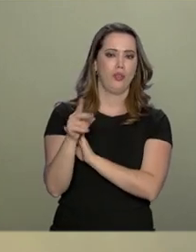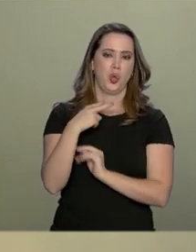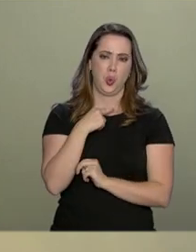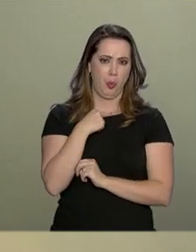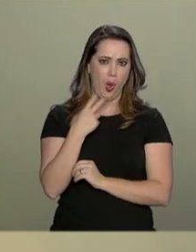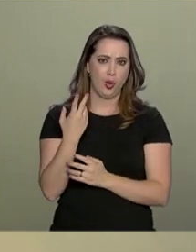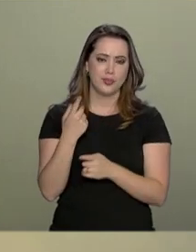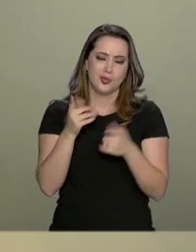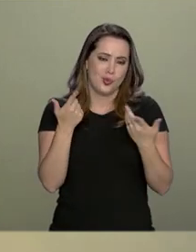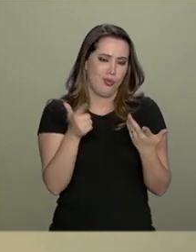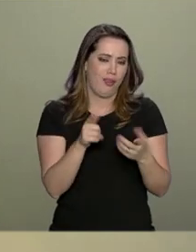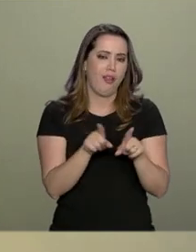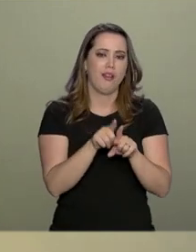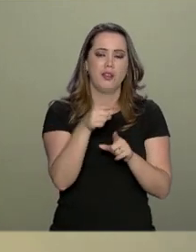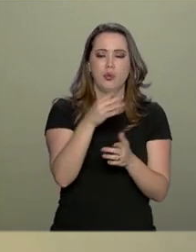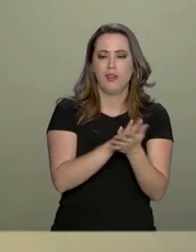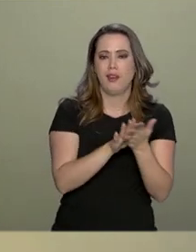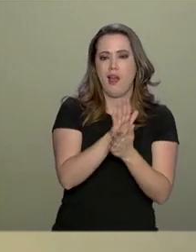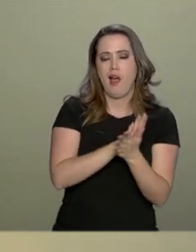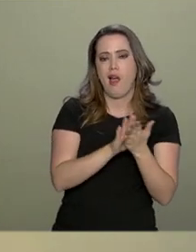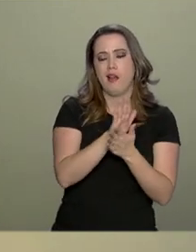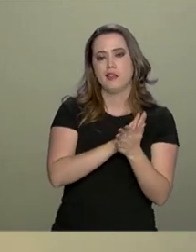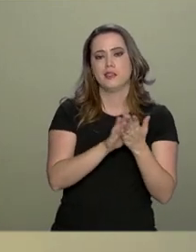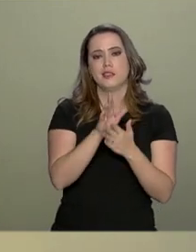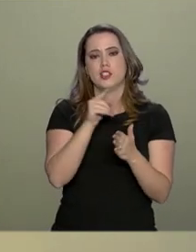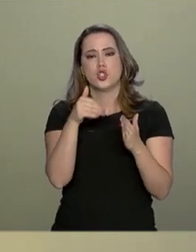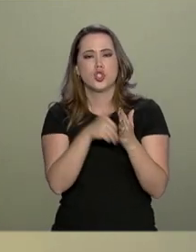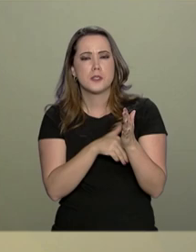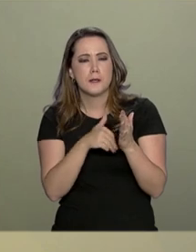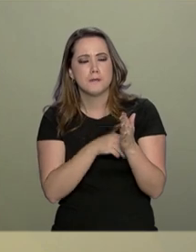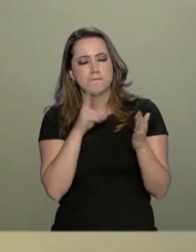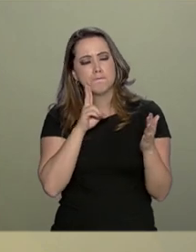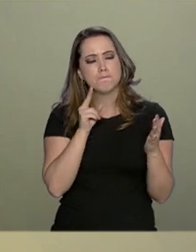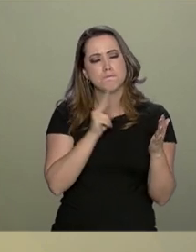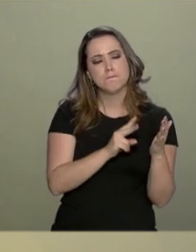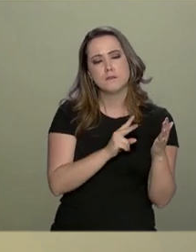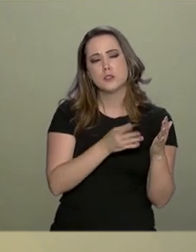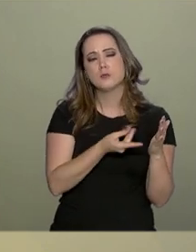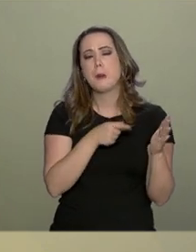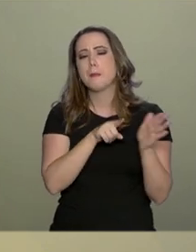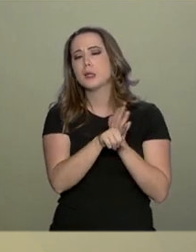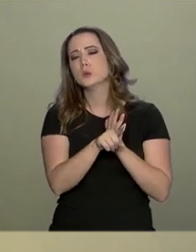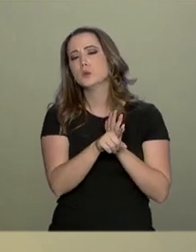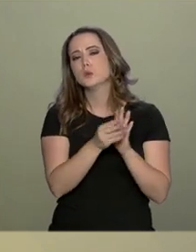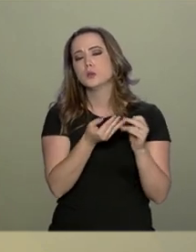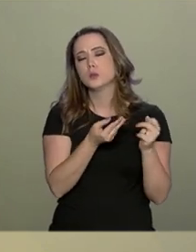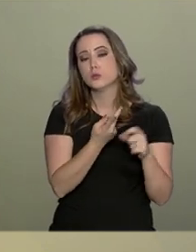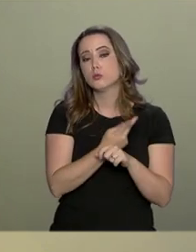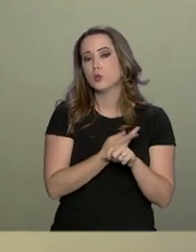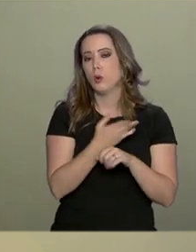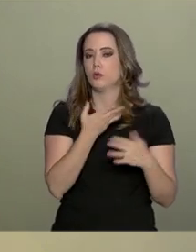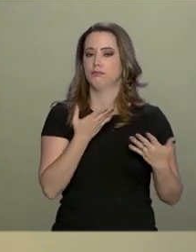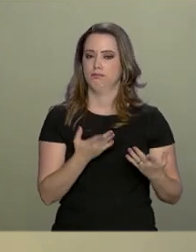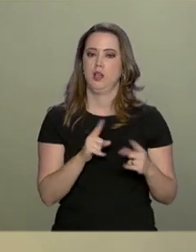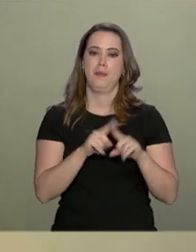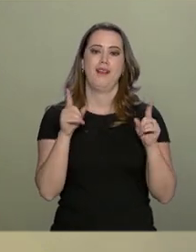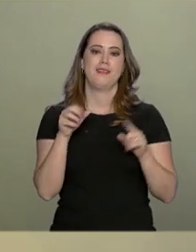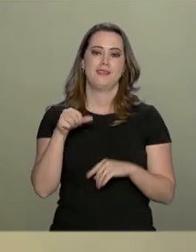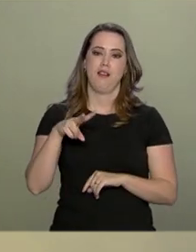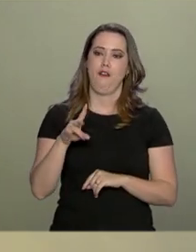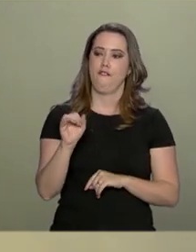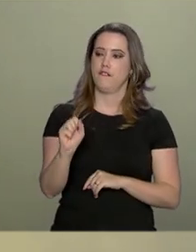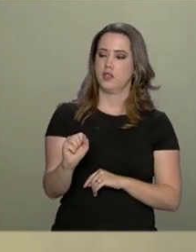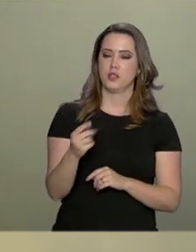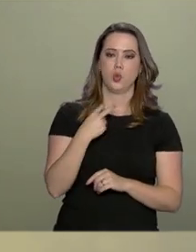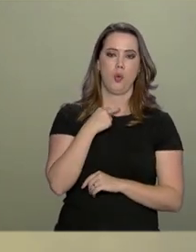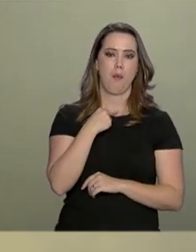Não existe evidência que não possa ser questionada e solicitada. Agora, a Anvisa não pode ser